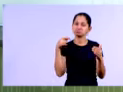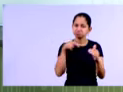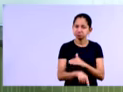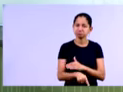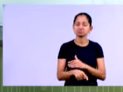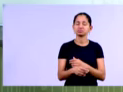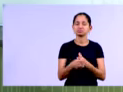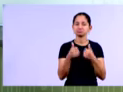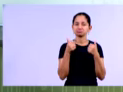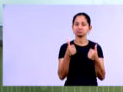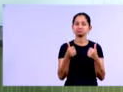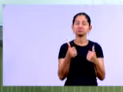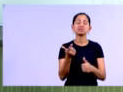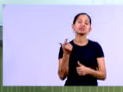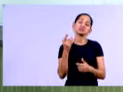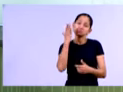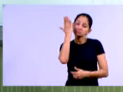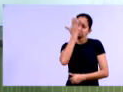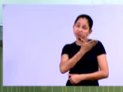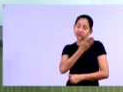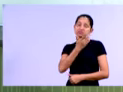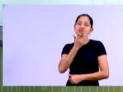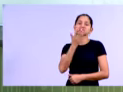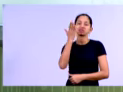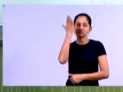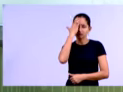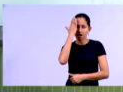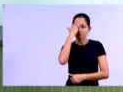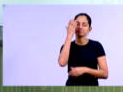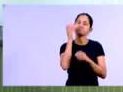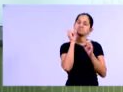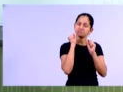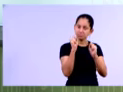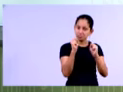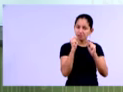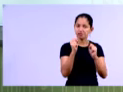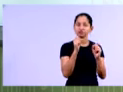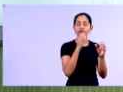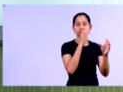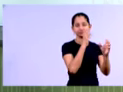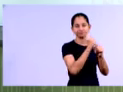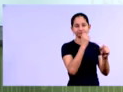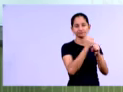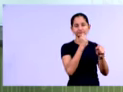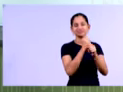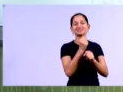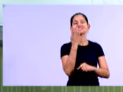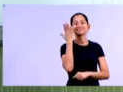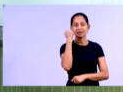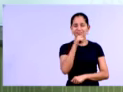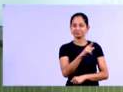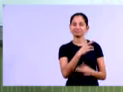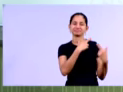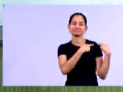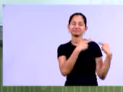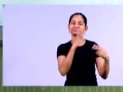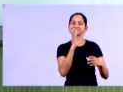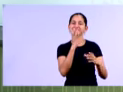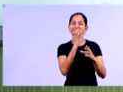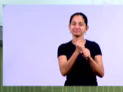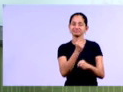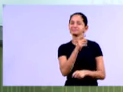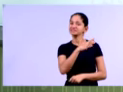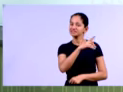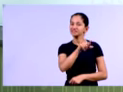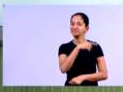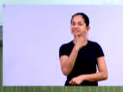Então, isso prova que a gente tem capacidade, os contadores têm condições de prever antecipadamente a previsão de falência de